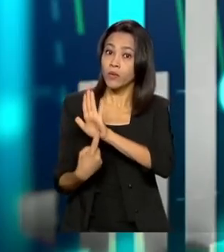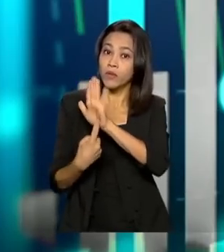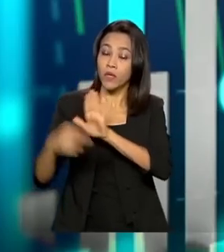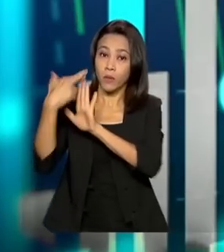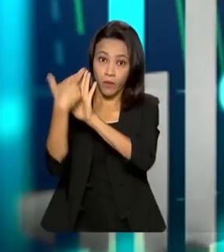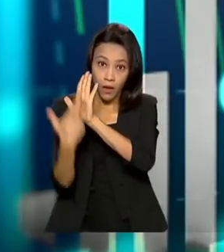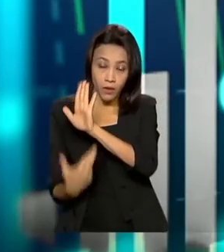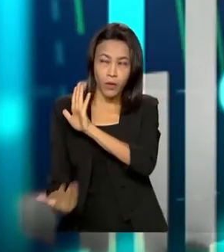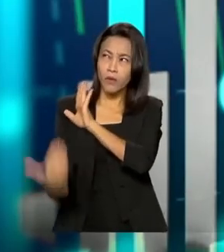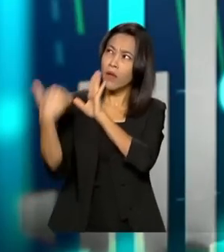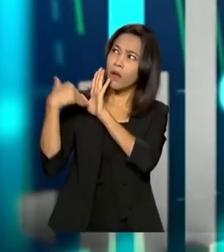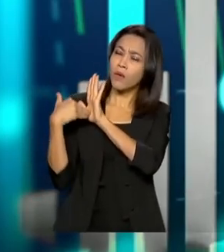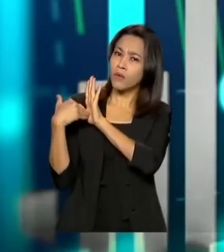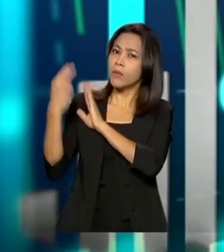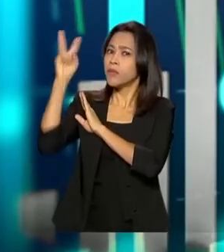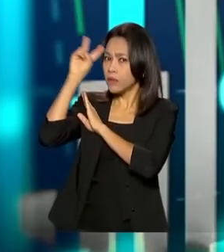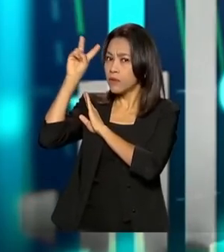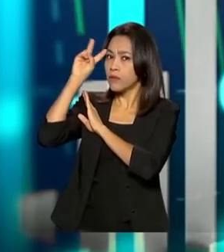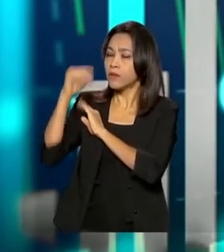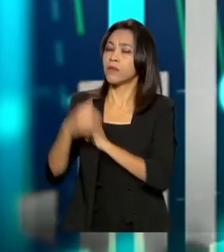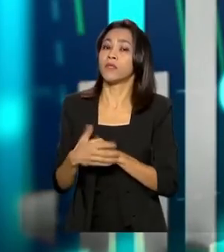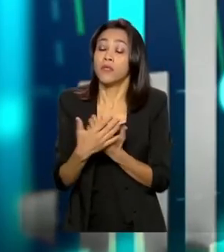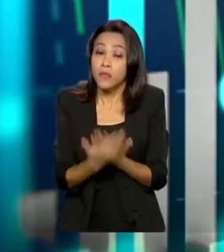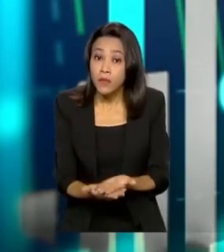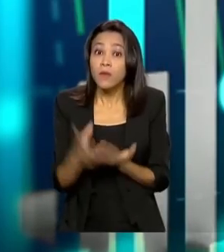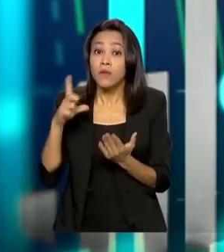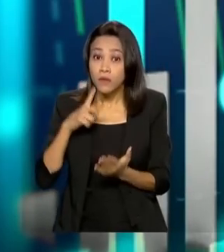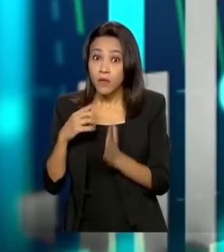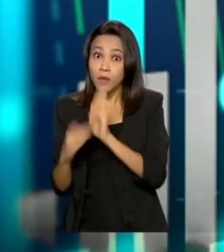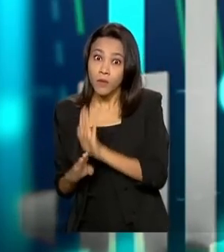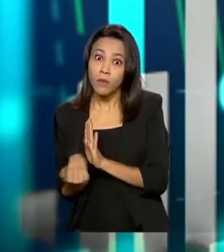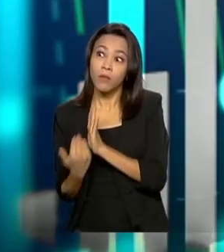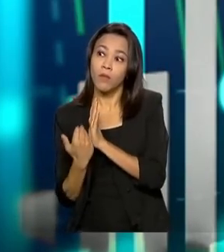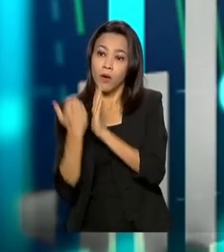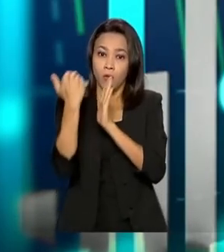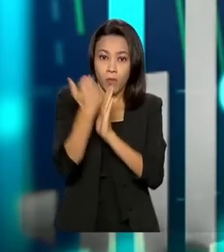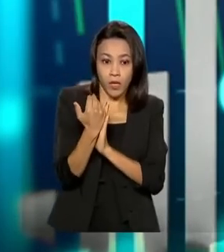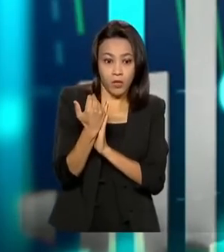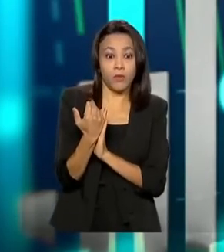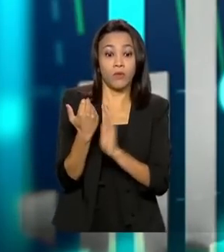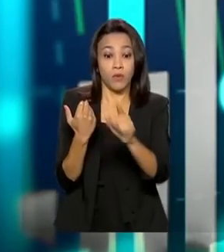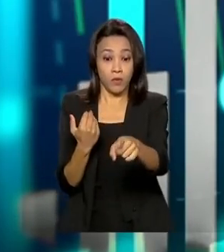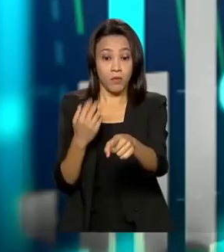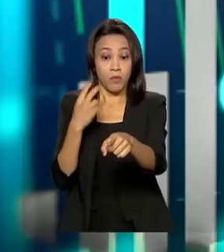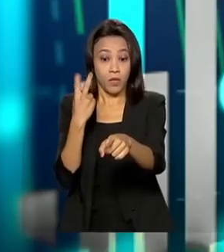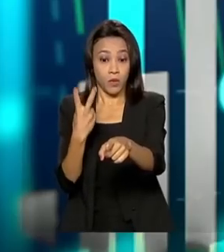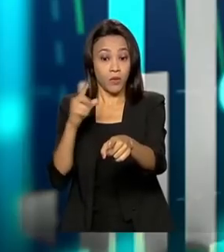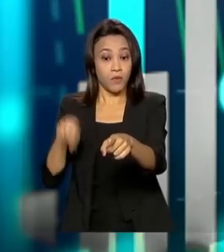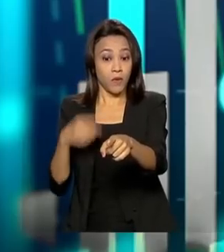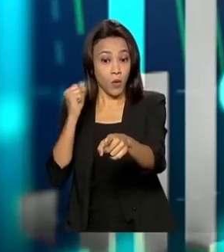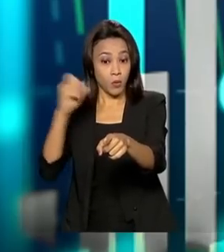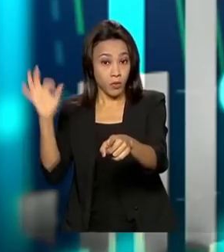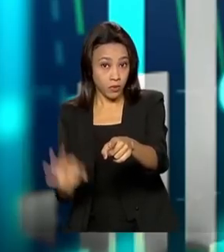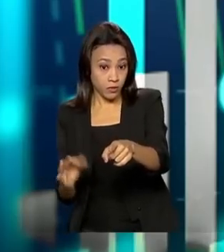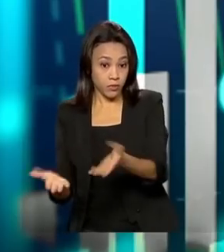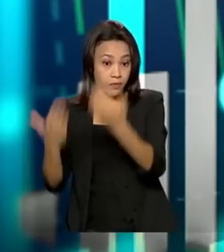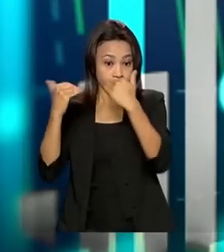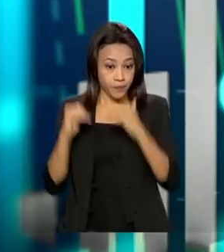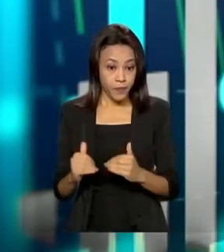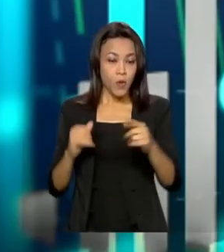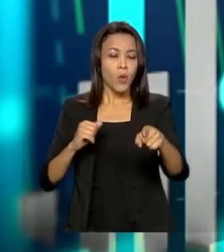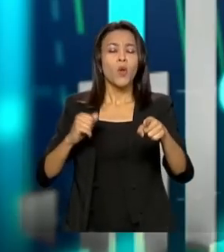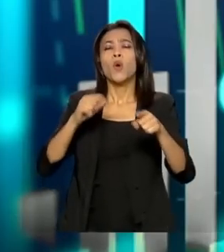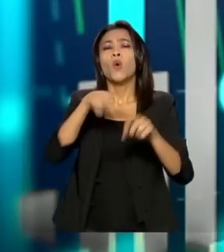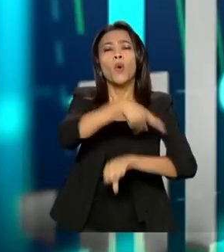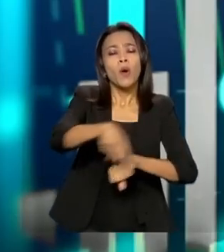foi mostrada na última segunda-feira. Então, há um crescimento de 1,7% para 2,8%. Já em relação ao México, o que aconteceu